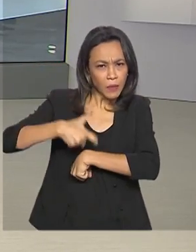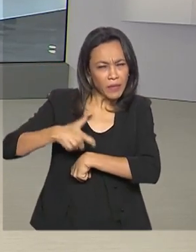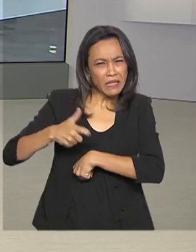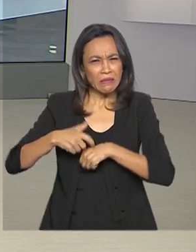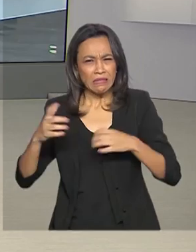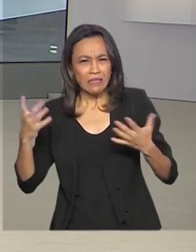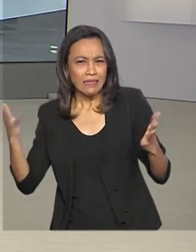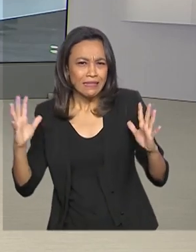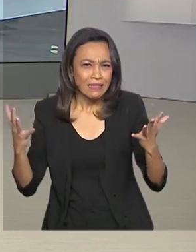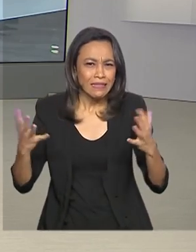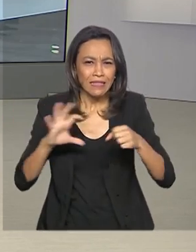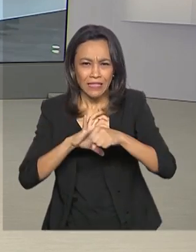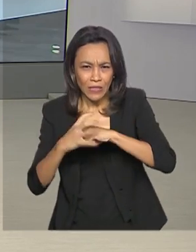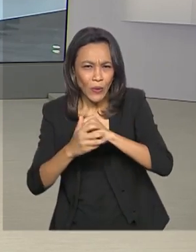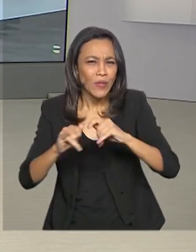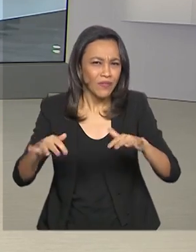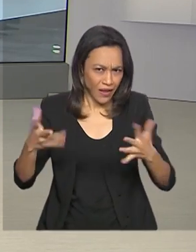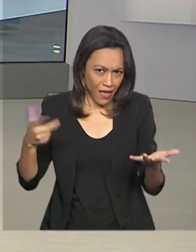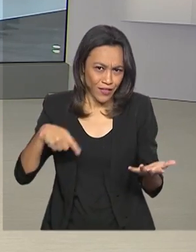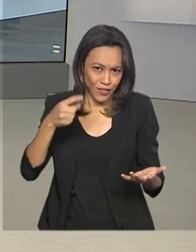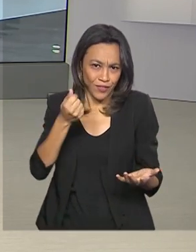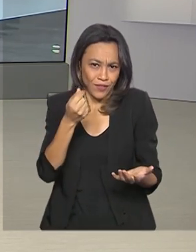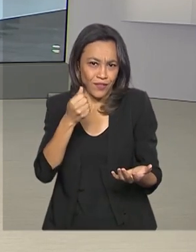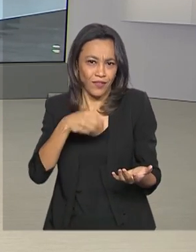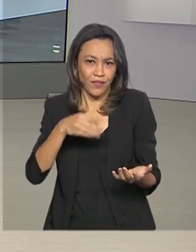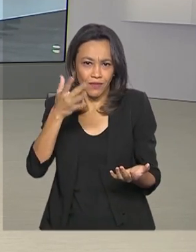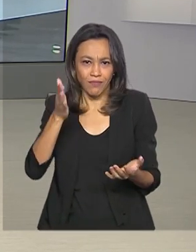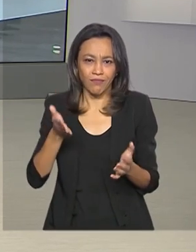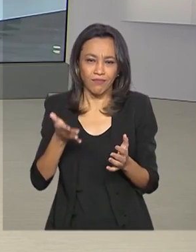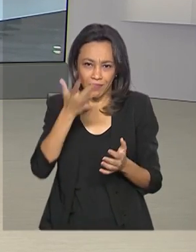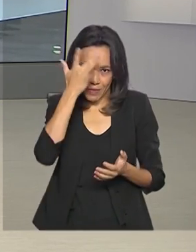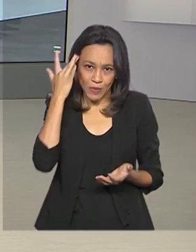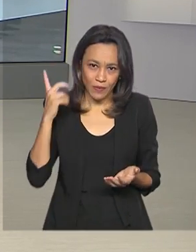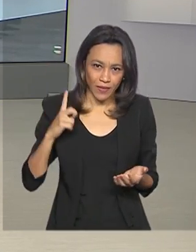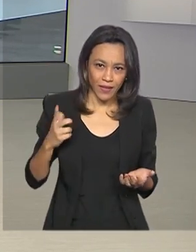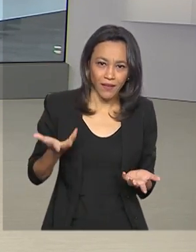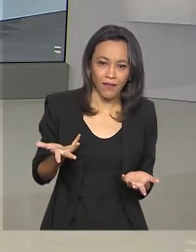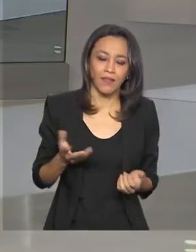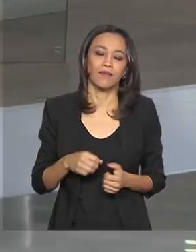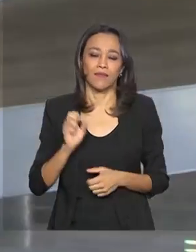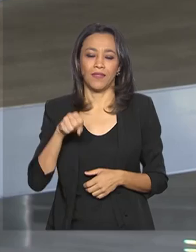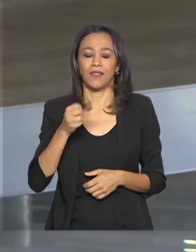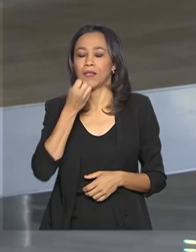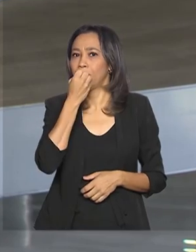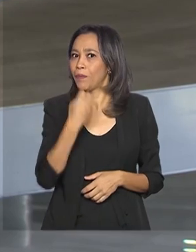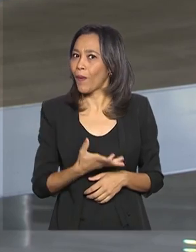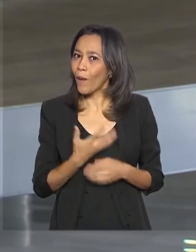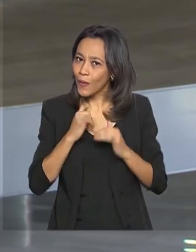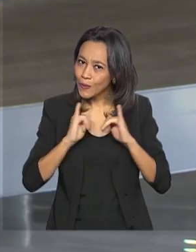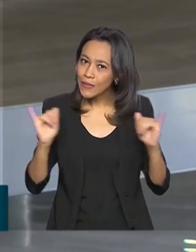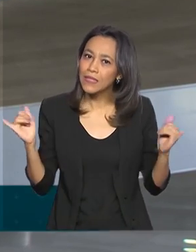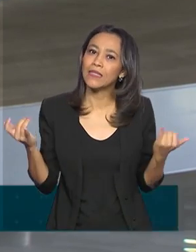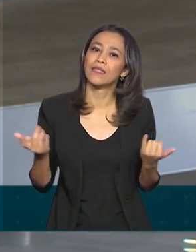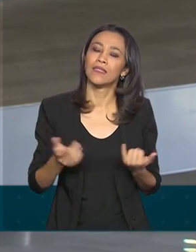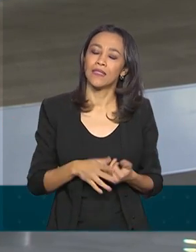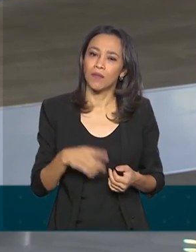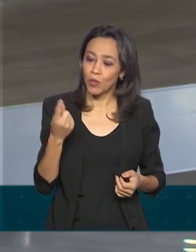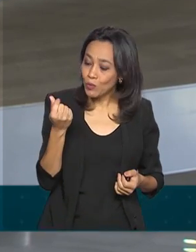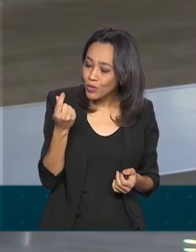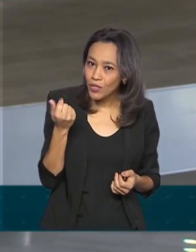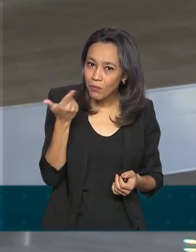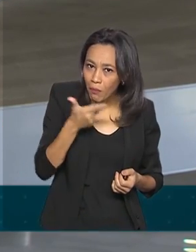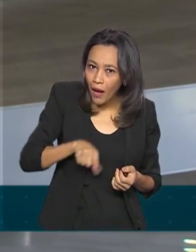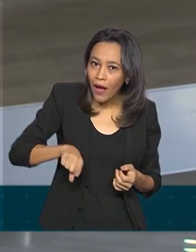crise aí, é dinheiro no bolso do consumidor, né? É isso mesmo, Renata. Que boa notícia, né? Porque um dinheiro extra é